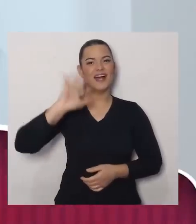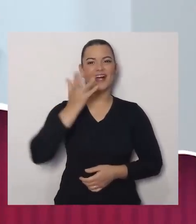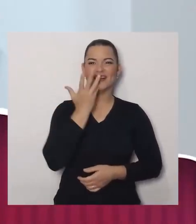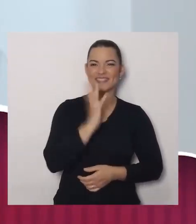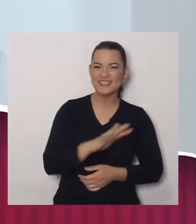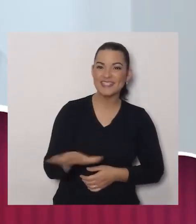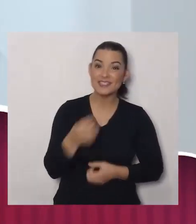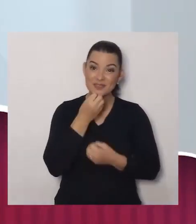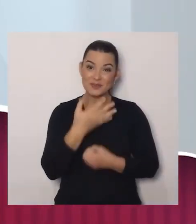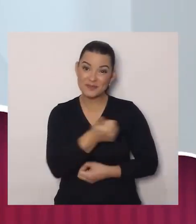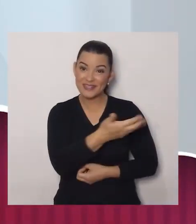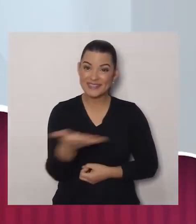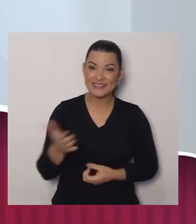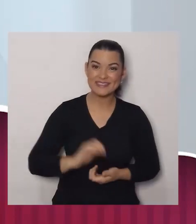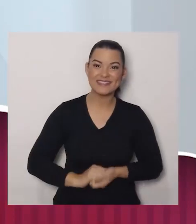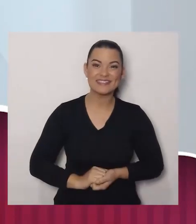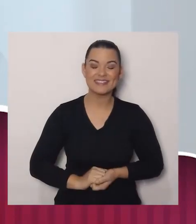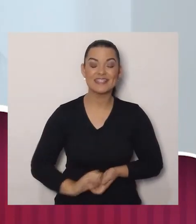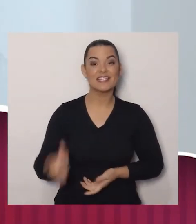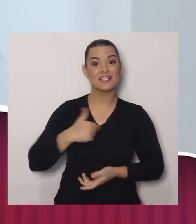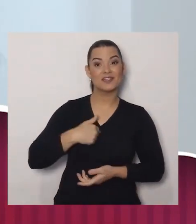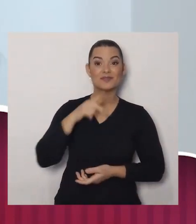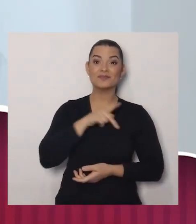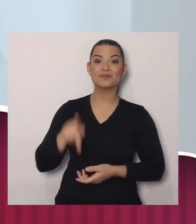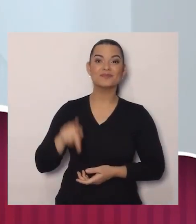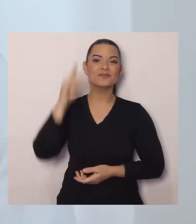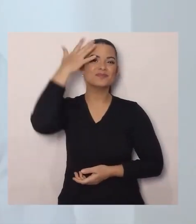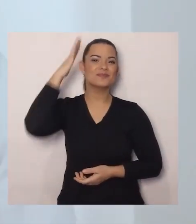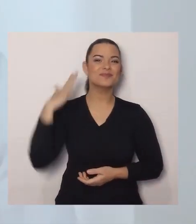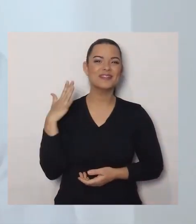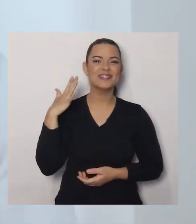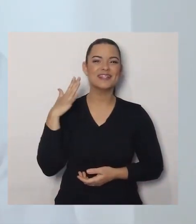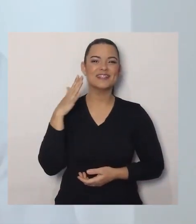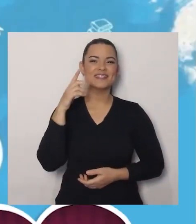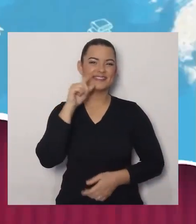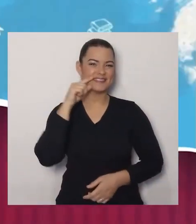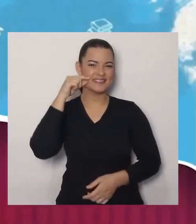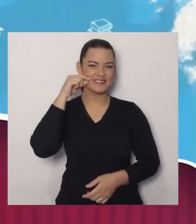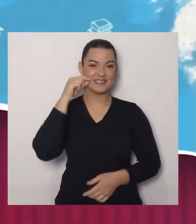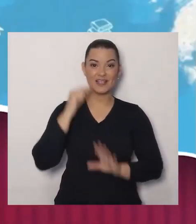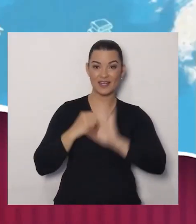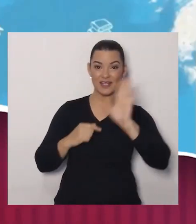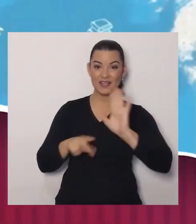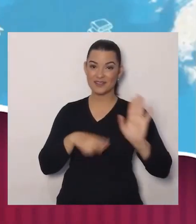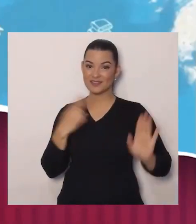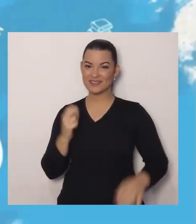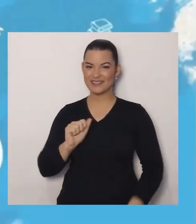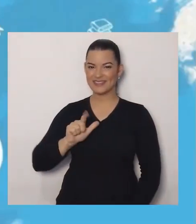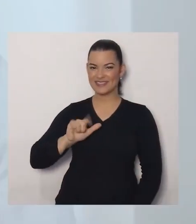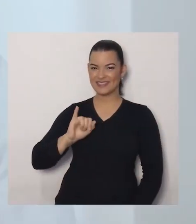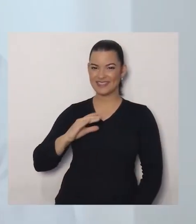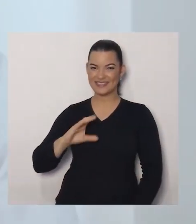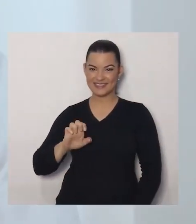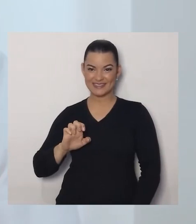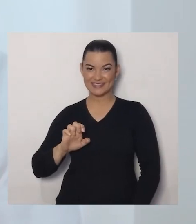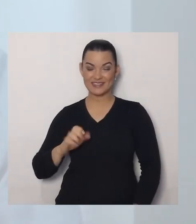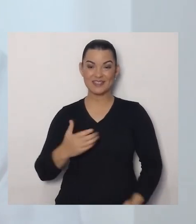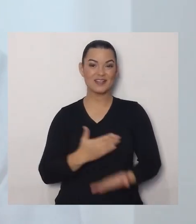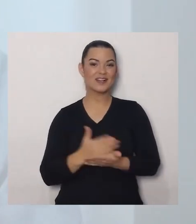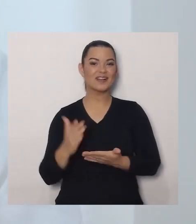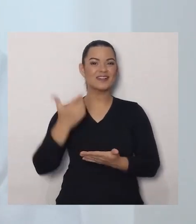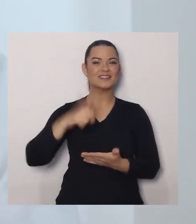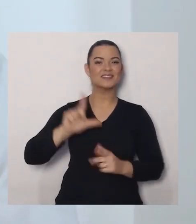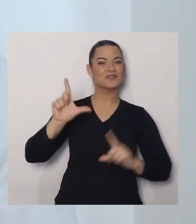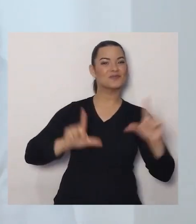Olá crianças, tudo bem com vocês? Eu sou a professora Thalita. Olá, meu nome é Alice. E